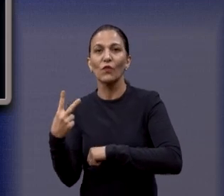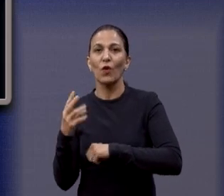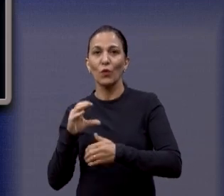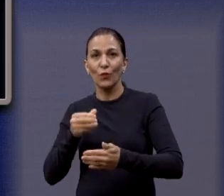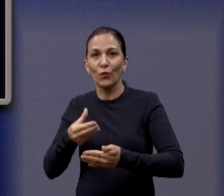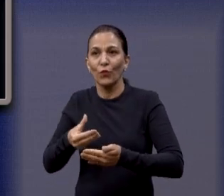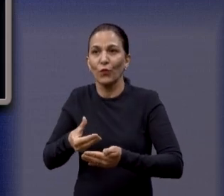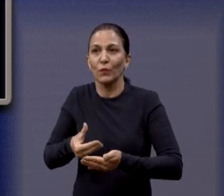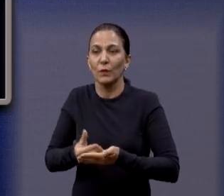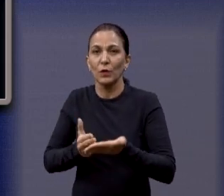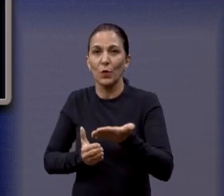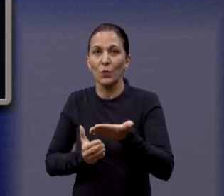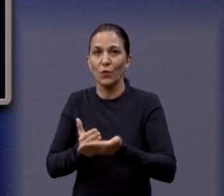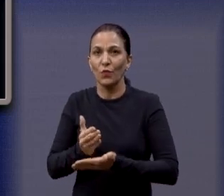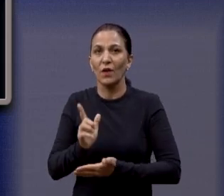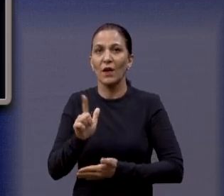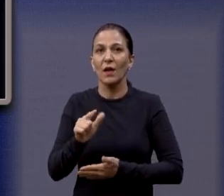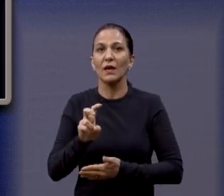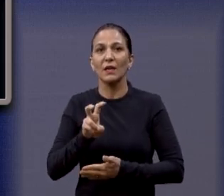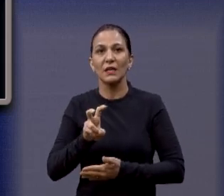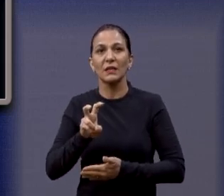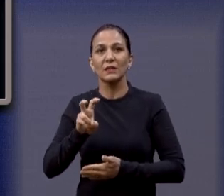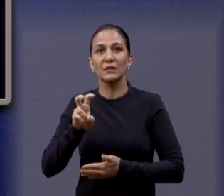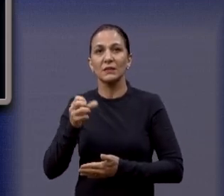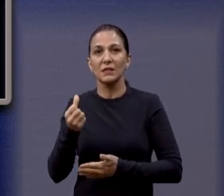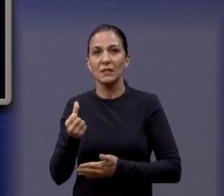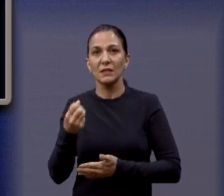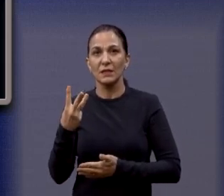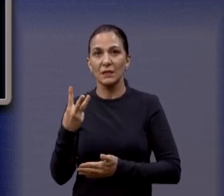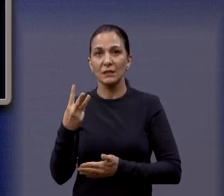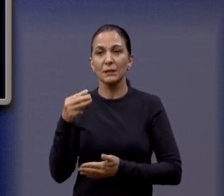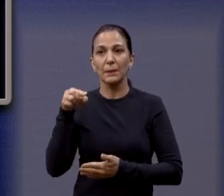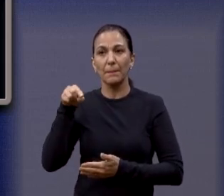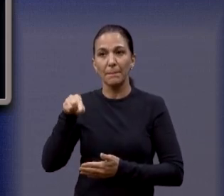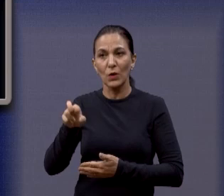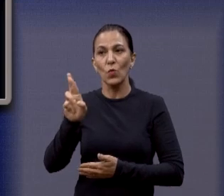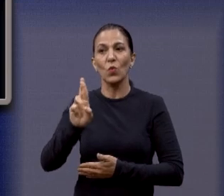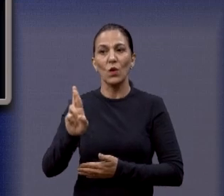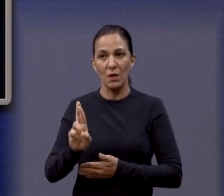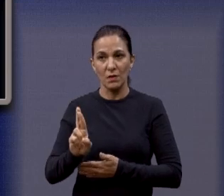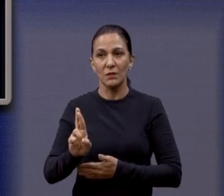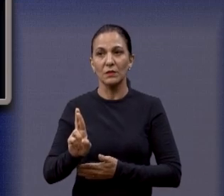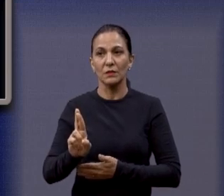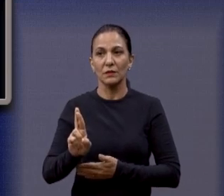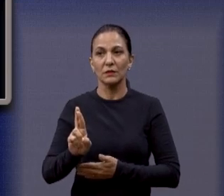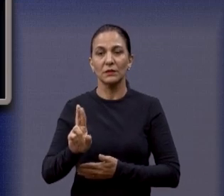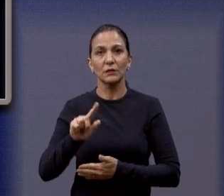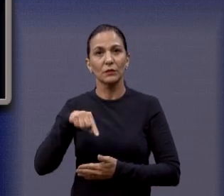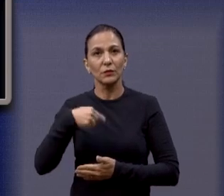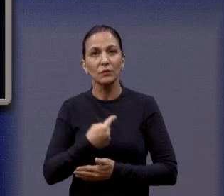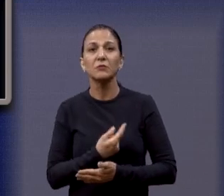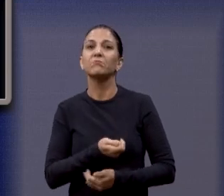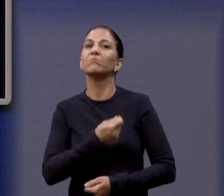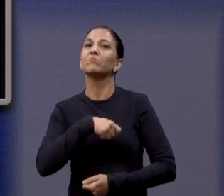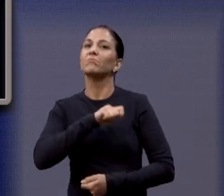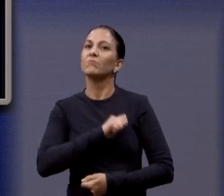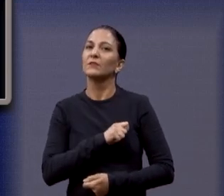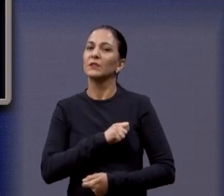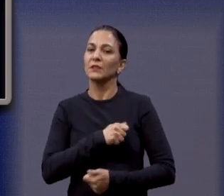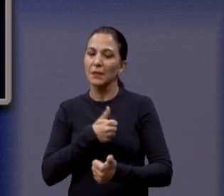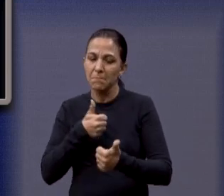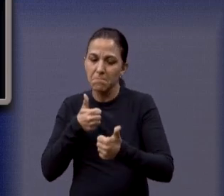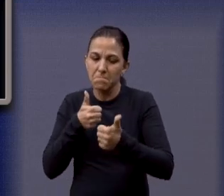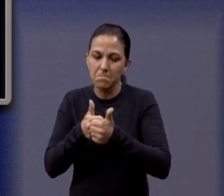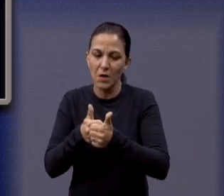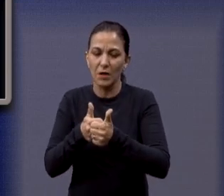do investimento aprovado na Câmara é de R$ 563 mil. E é isso que nós vamos fiscalizar, de perto,